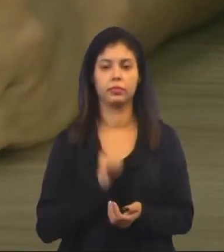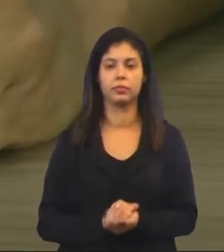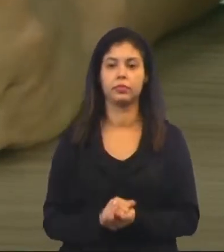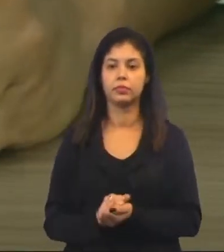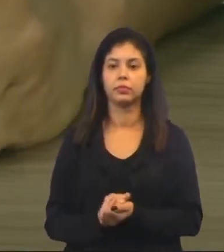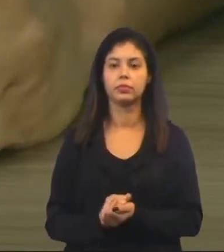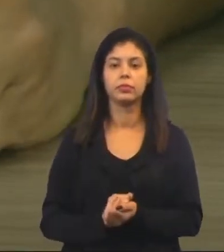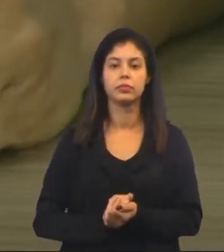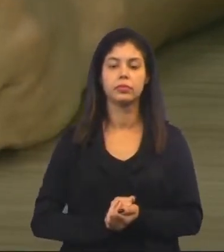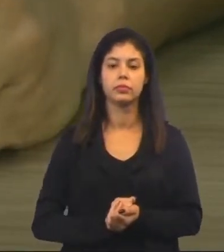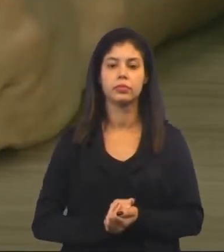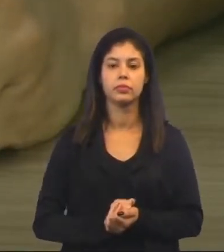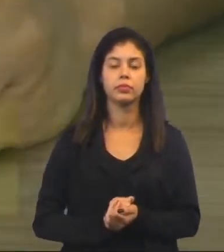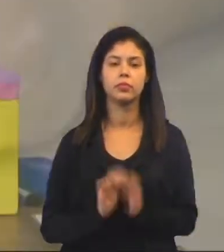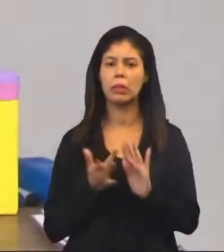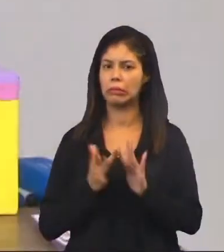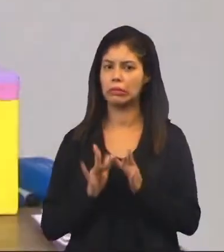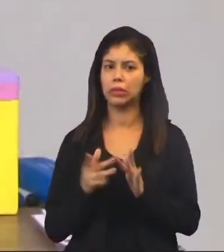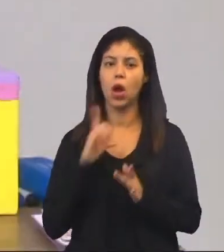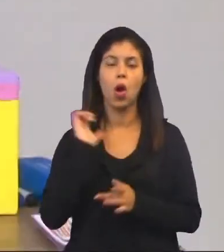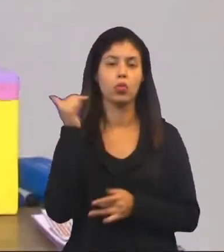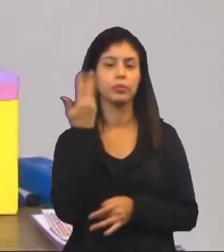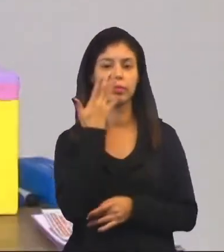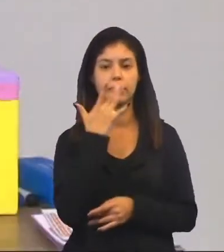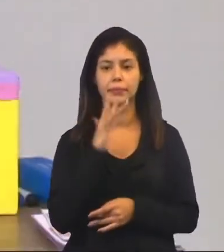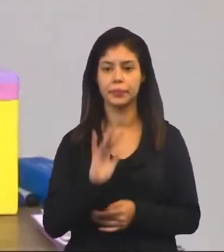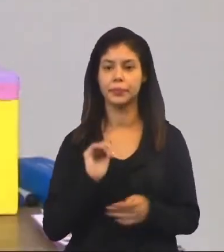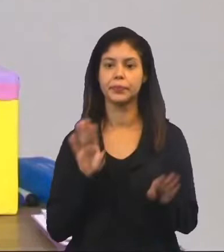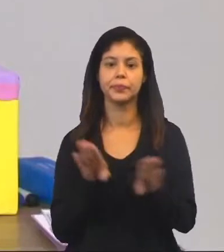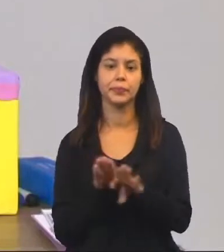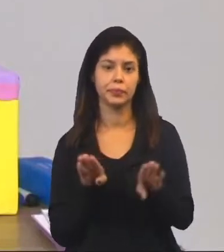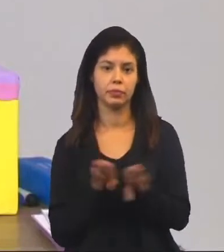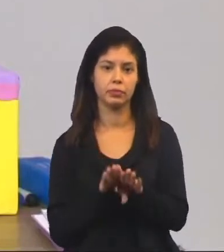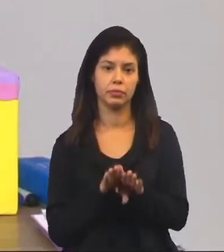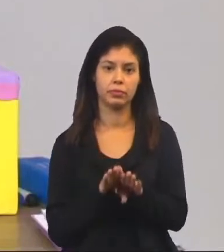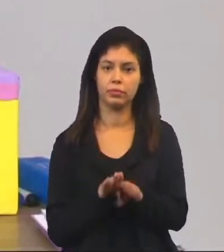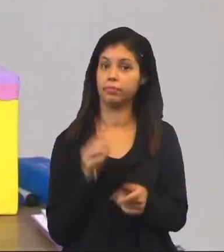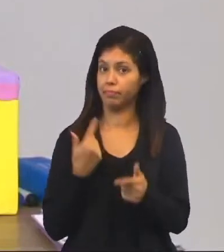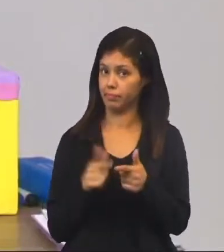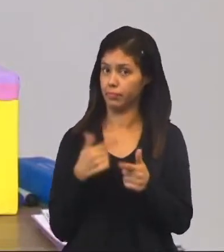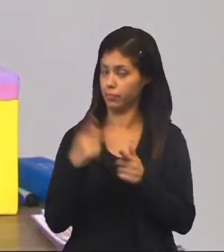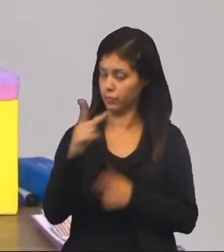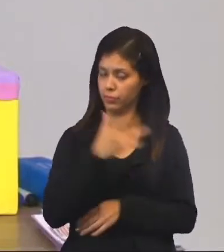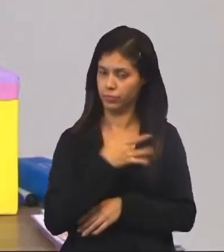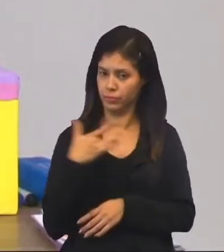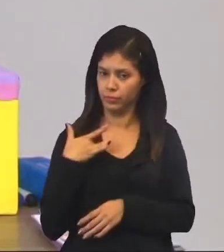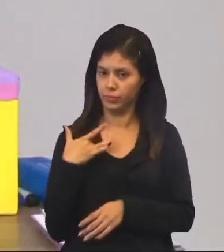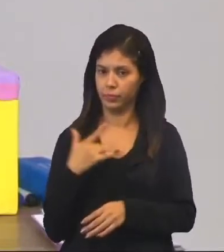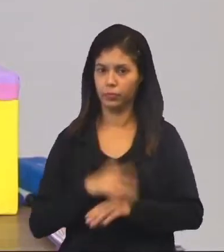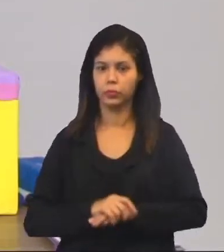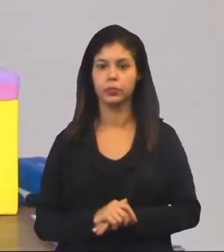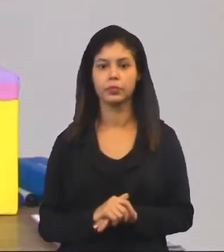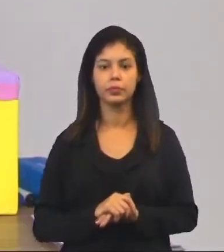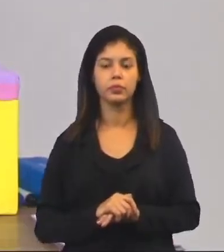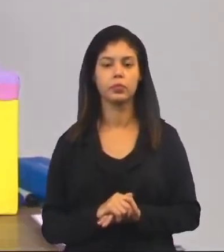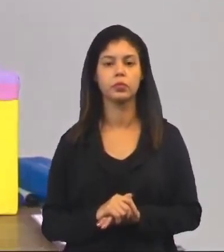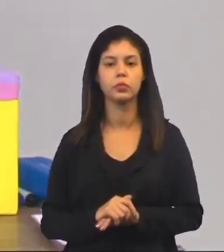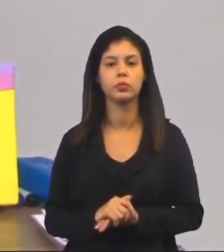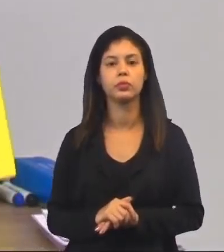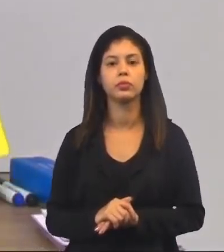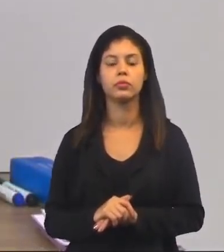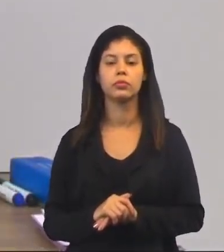Para não contagiar outras crianças e também se contaminar, tá bom, crianças? Então,